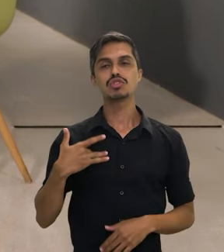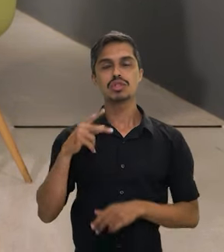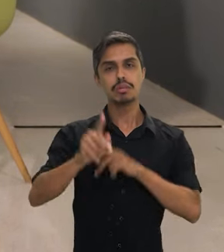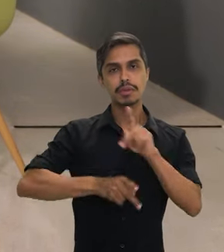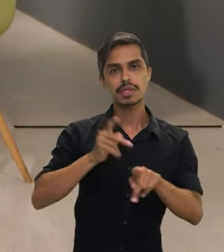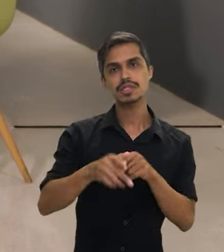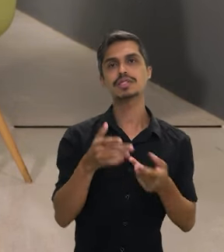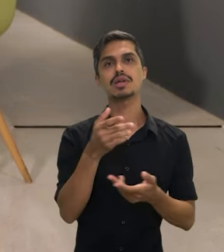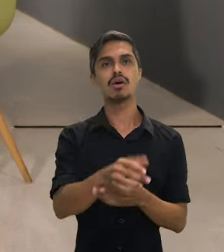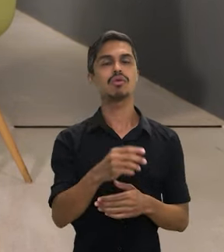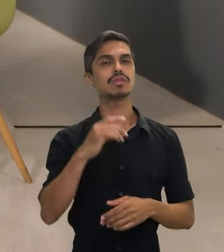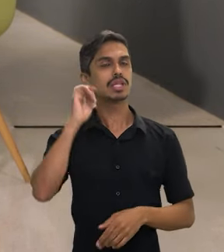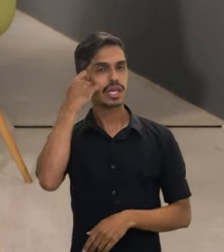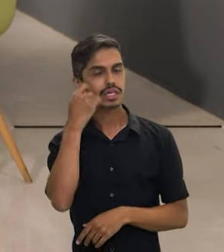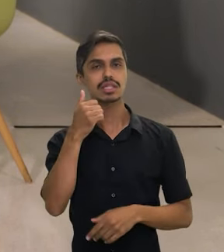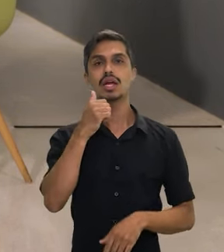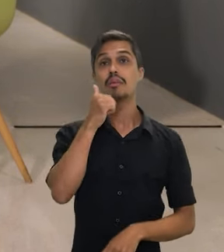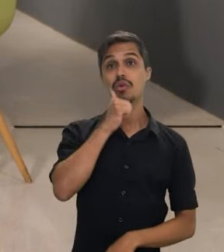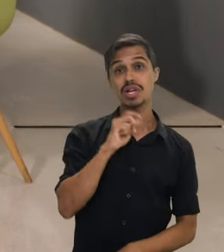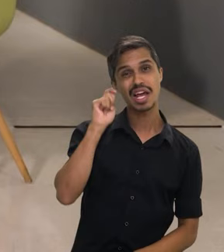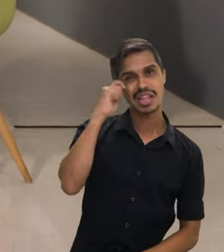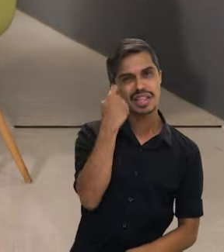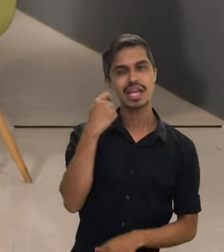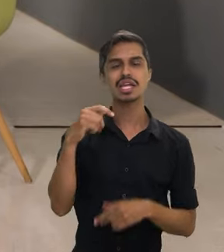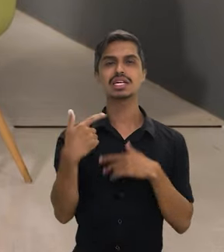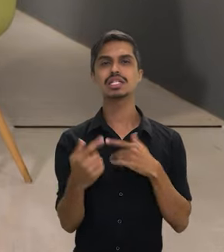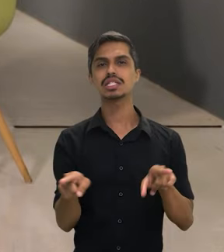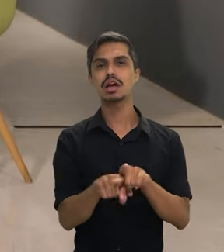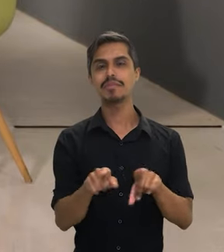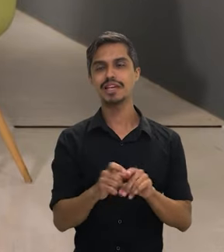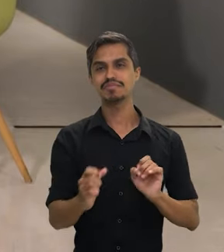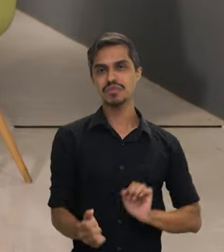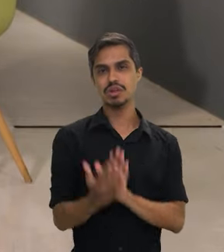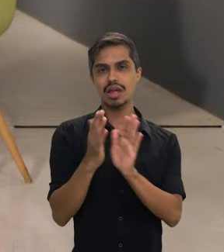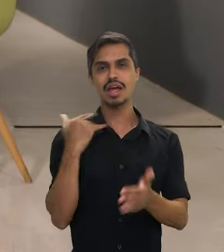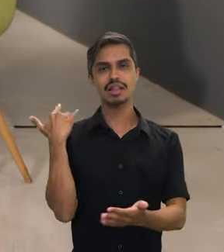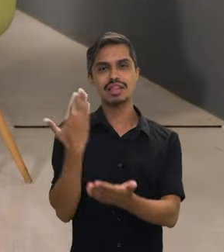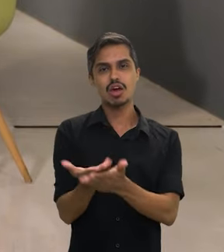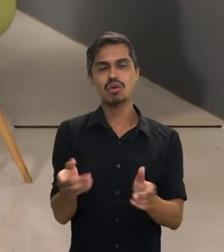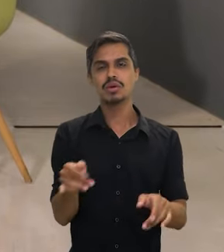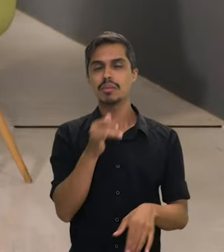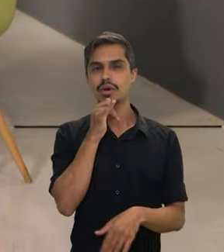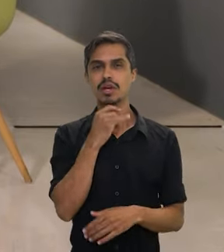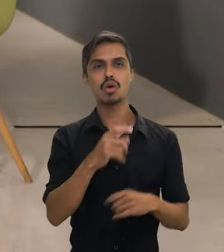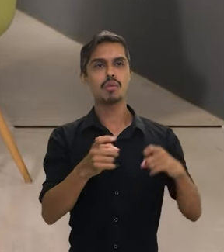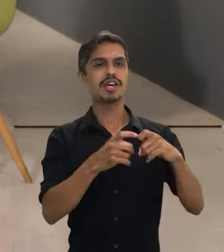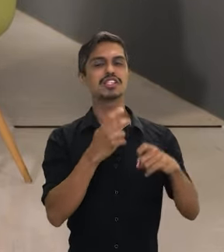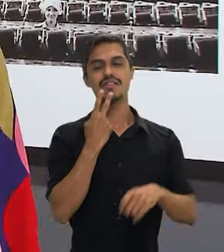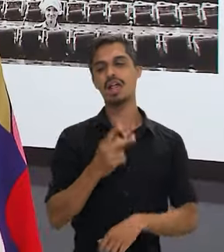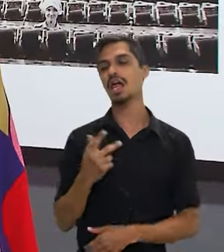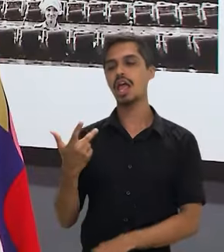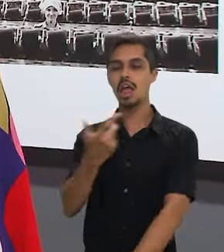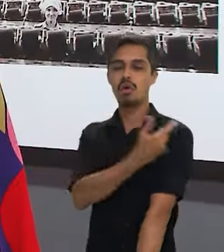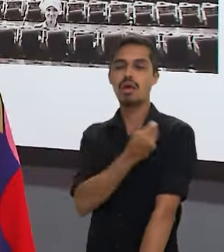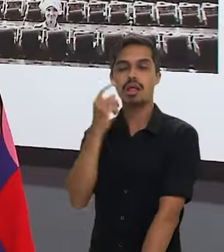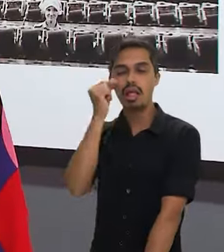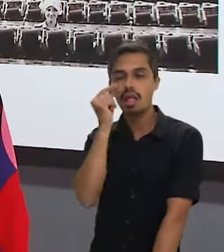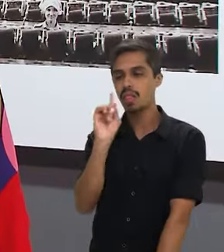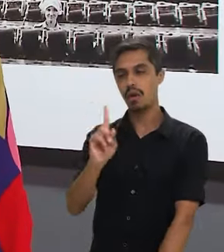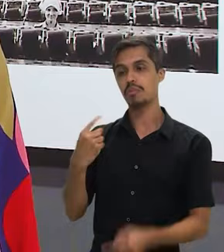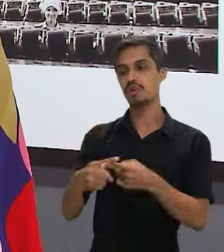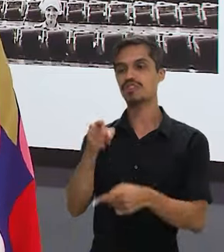negra, juntamente com a saúde da mulher negra que ainda hoje enfrenta, como por exemplo, um médico que fale, ah, eu não vou lhe dar